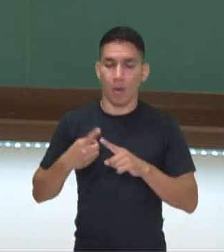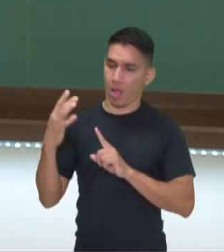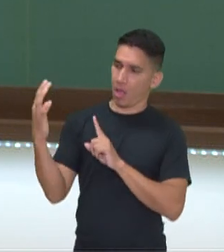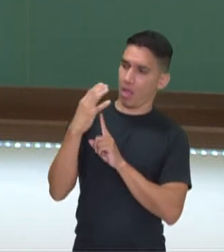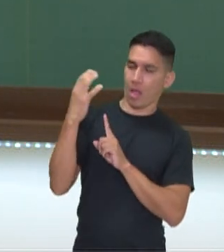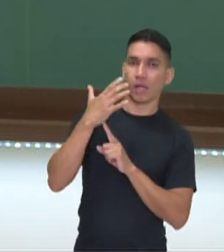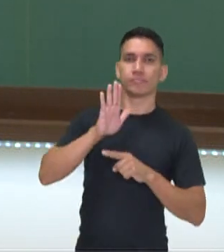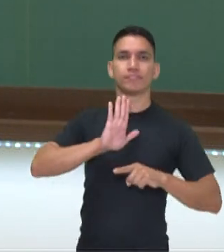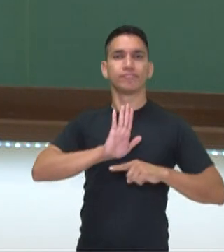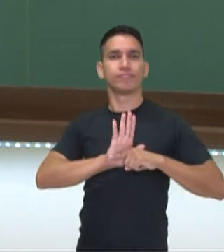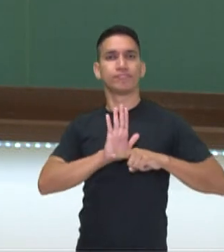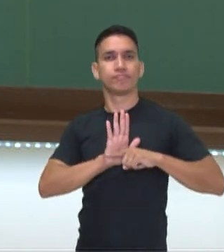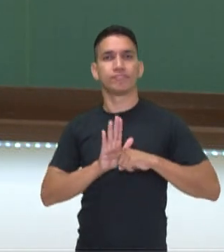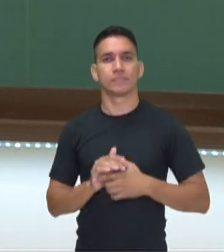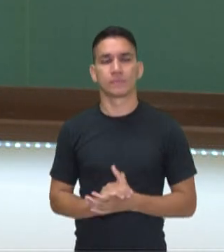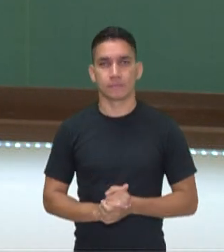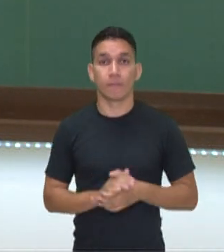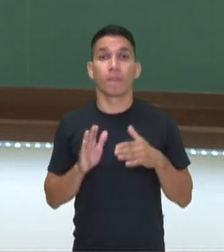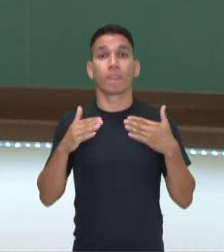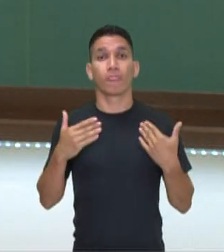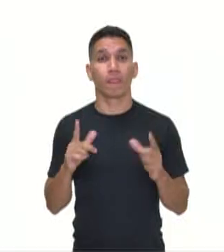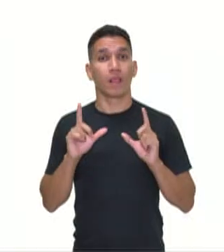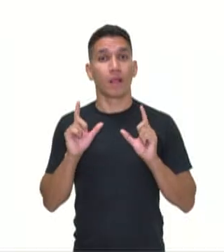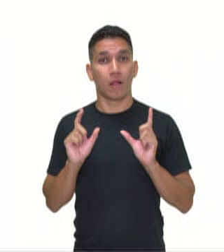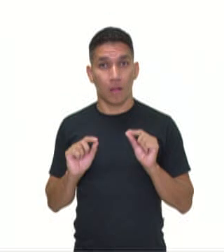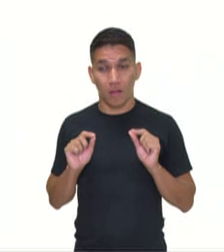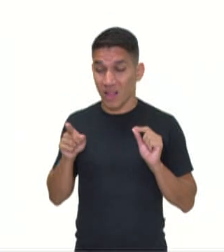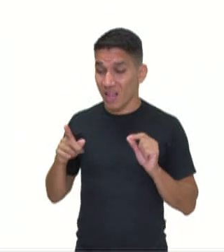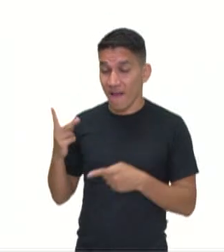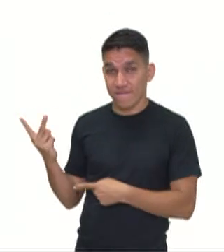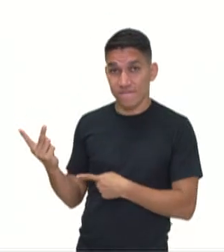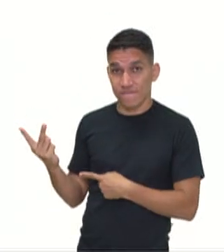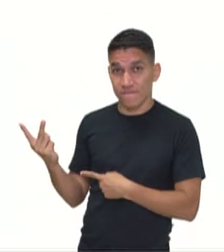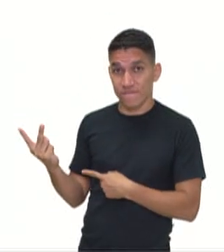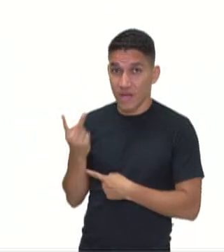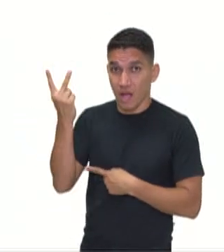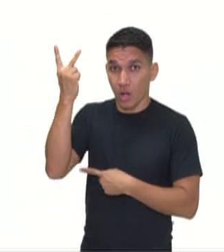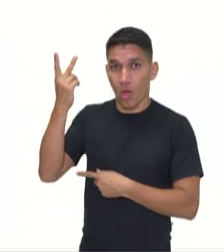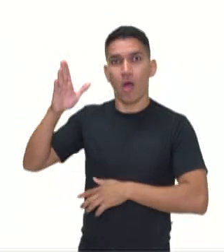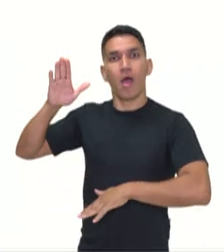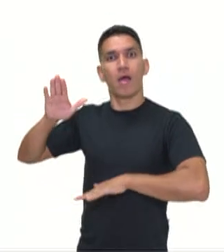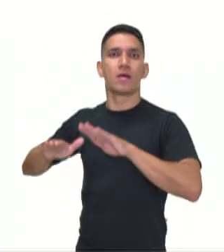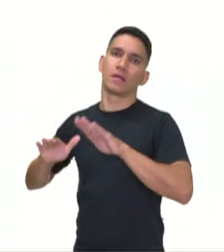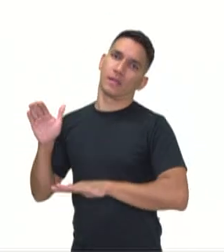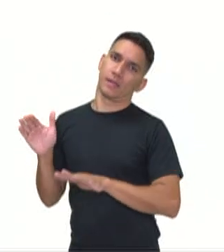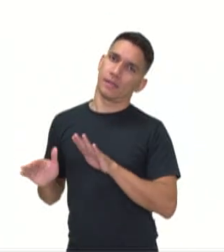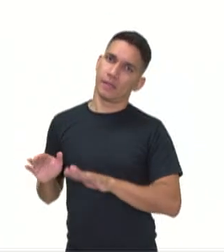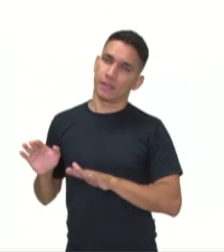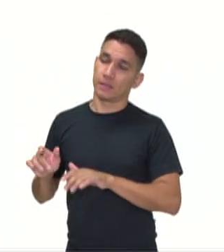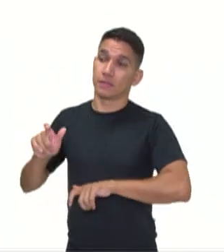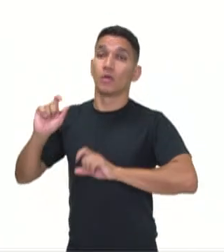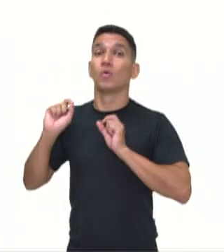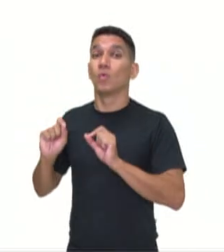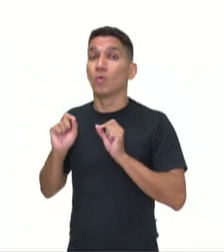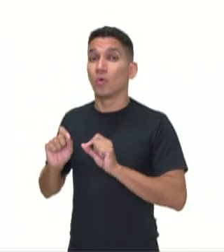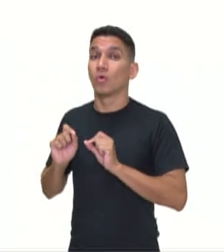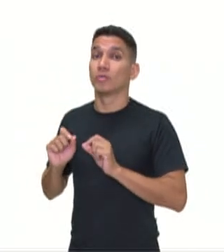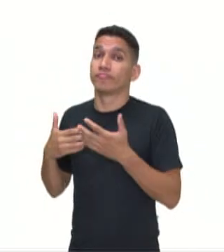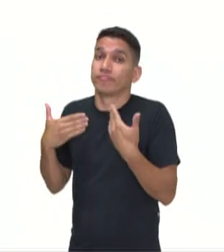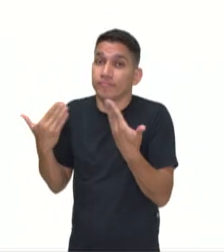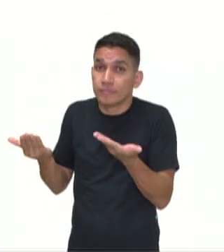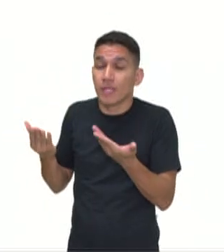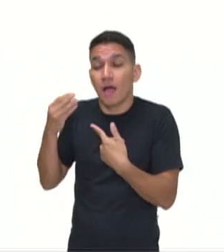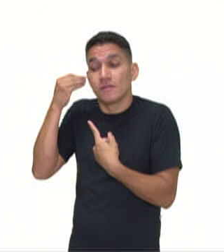negativamente, tá? Então os valores relativos, eles são aqueles que vão depender justamente das